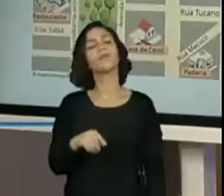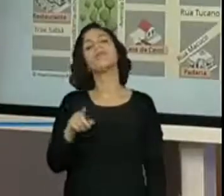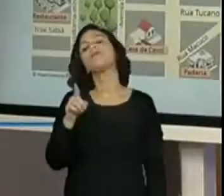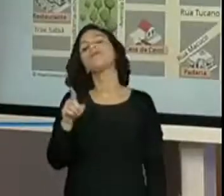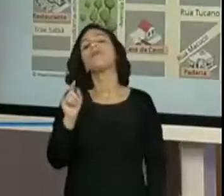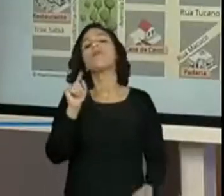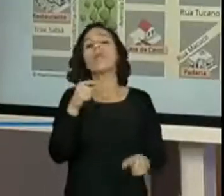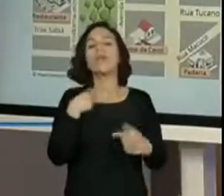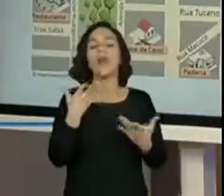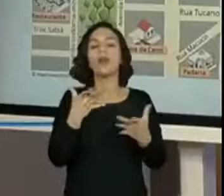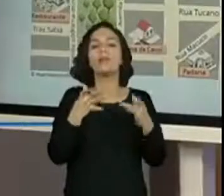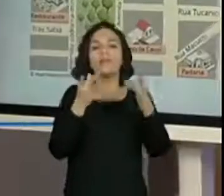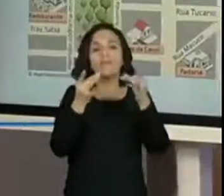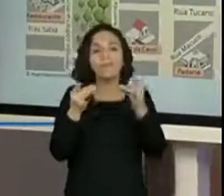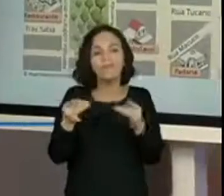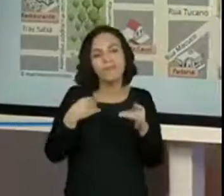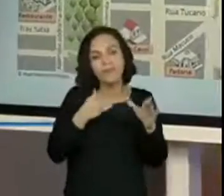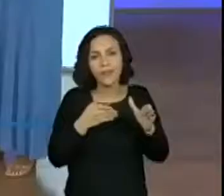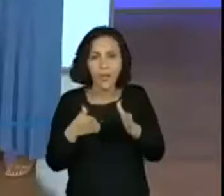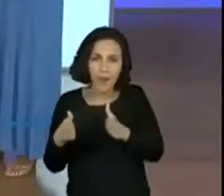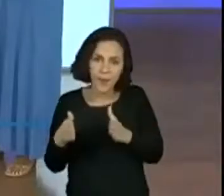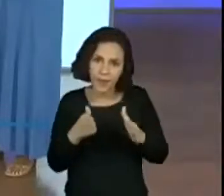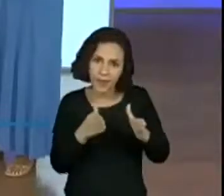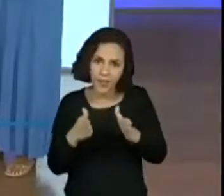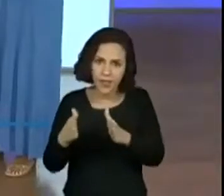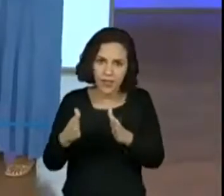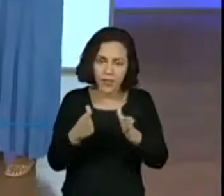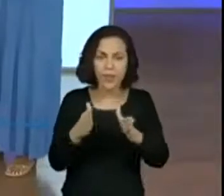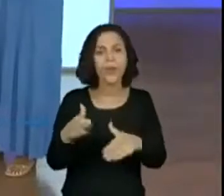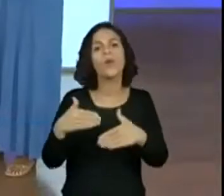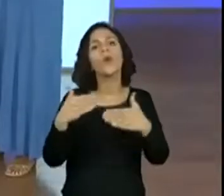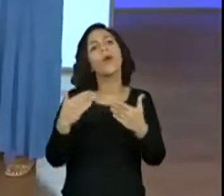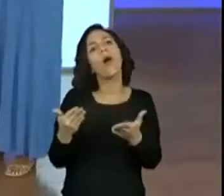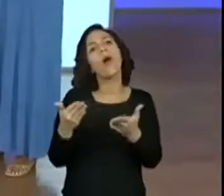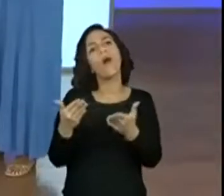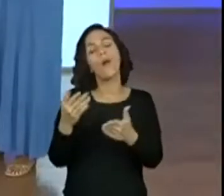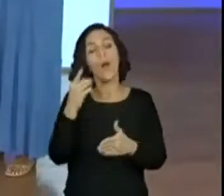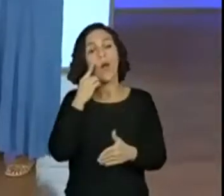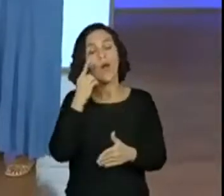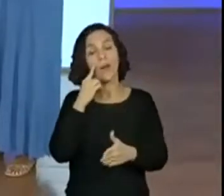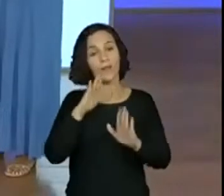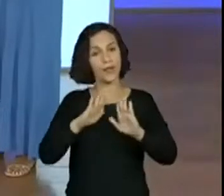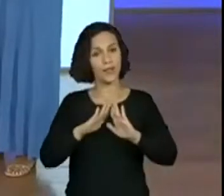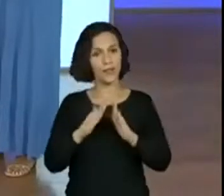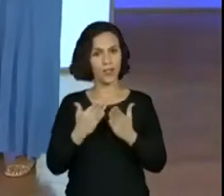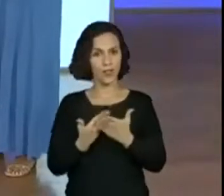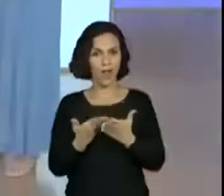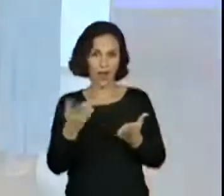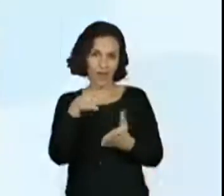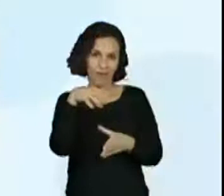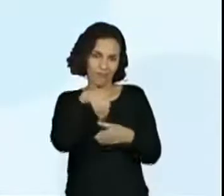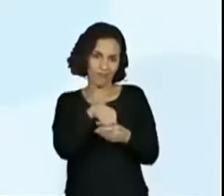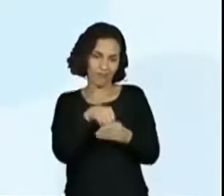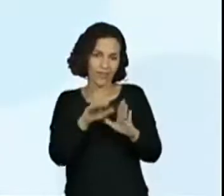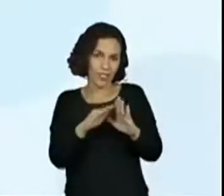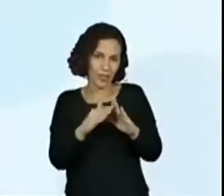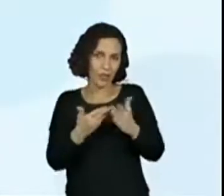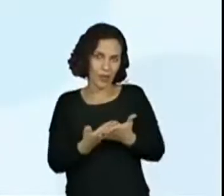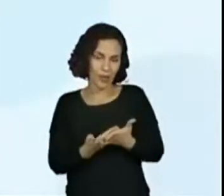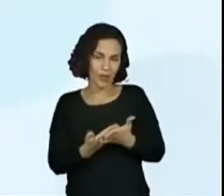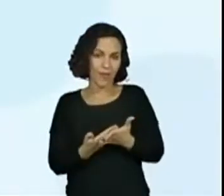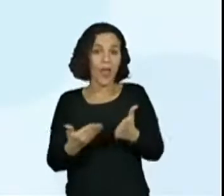descrever as coordenadas que a Carol deve percorrer da escola, porque agora ela está lá na escola,